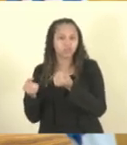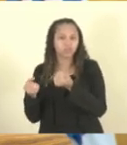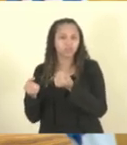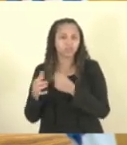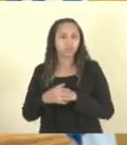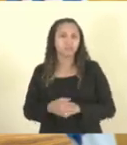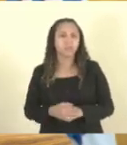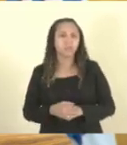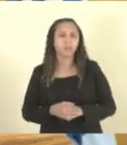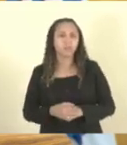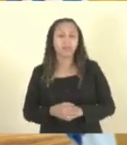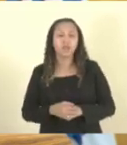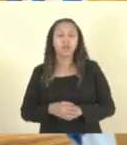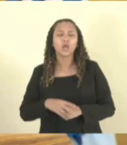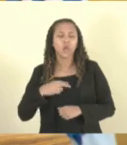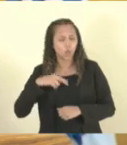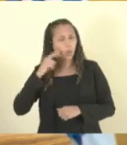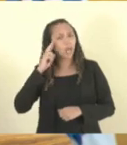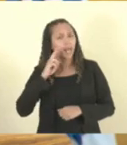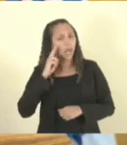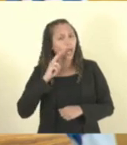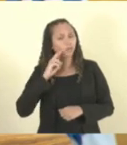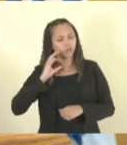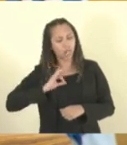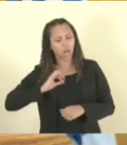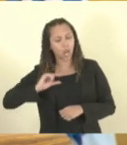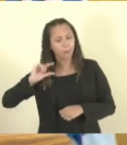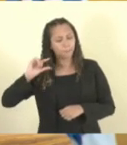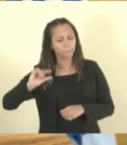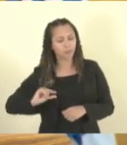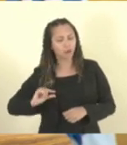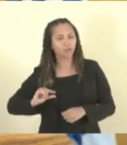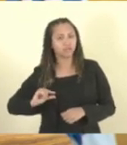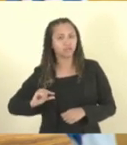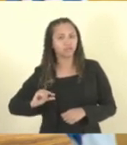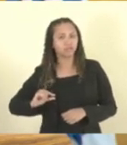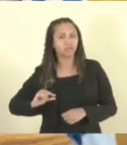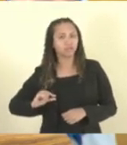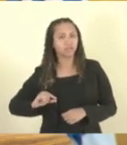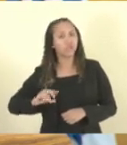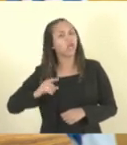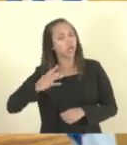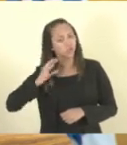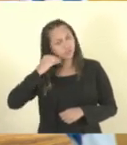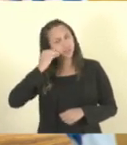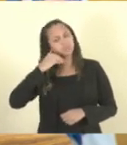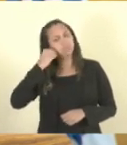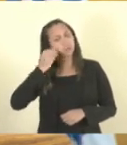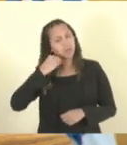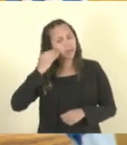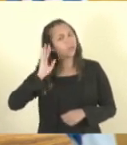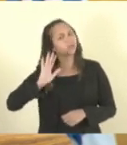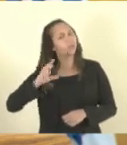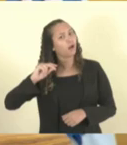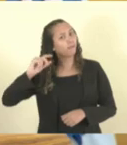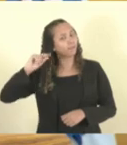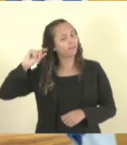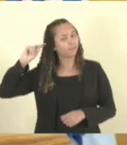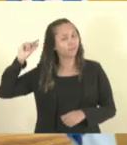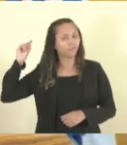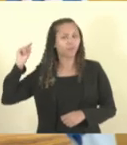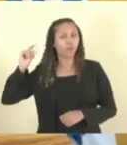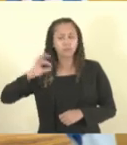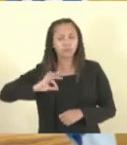começou lá embaixo, eu não sou deputado de um mandato só, tem vários mandatos, lá